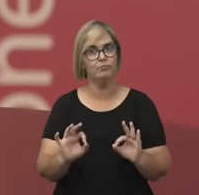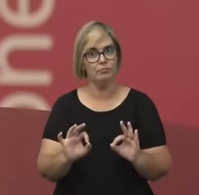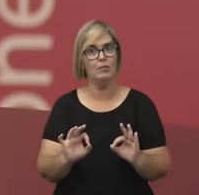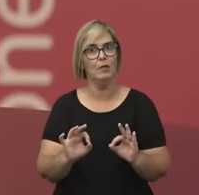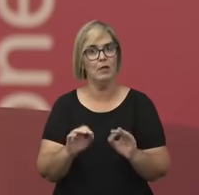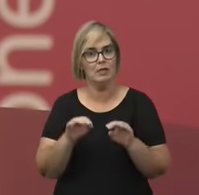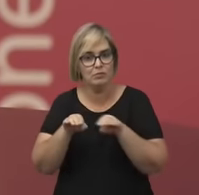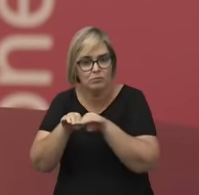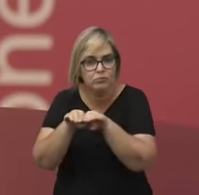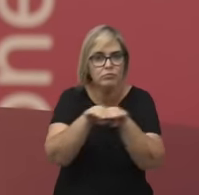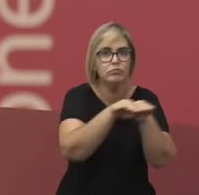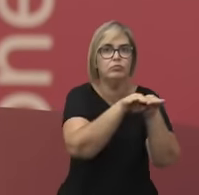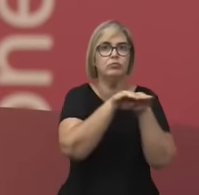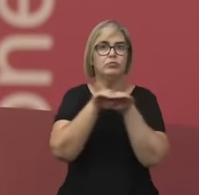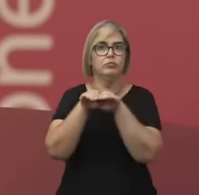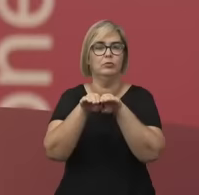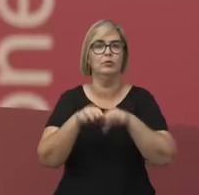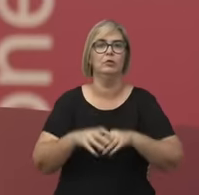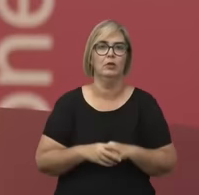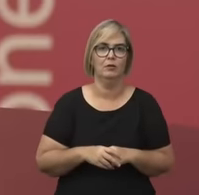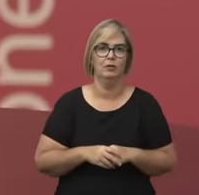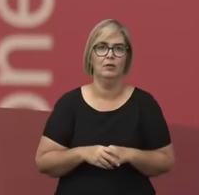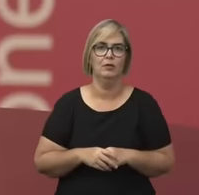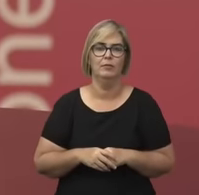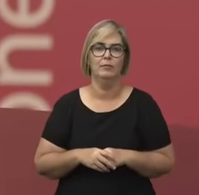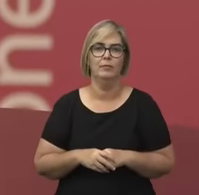da igualdade, da igualdade,